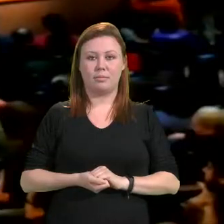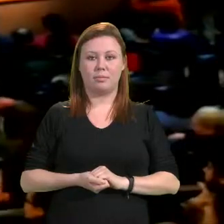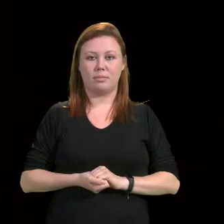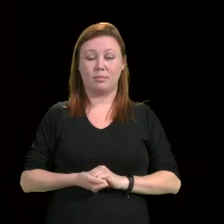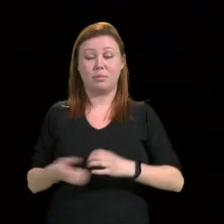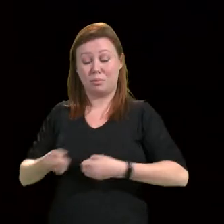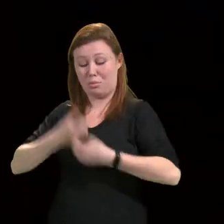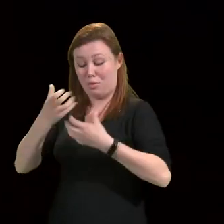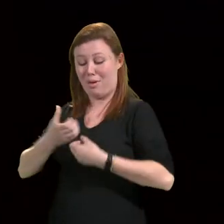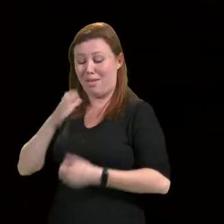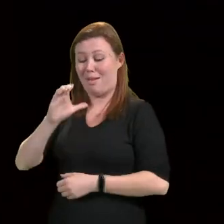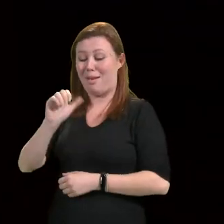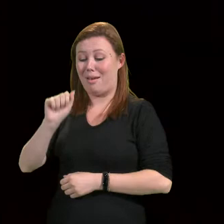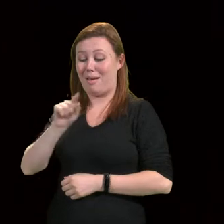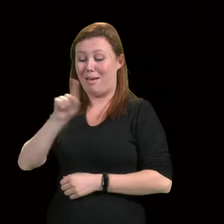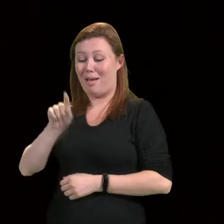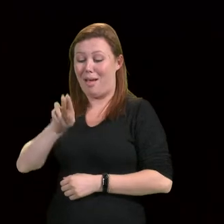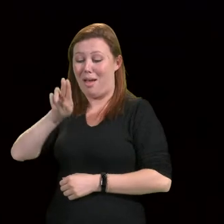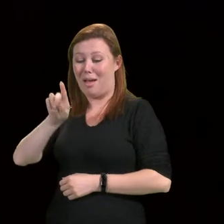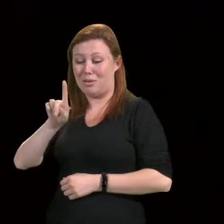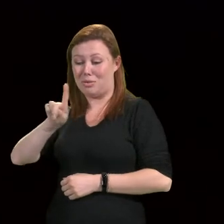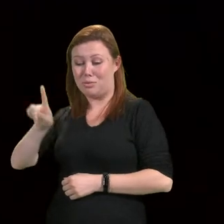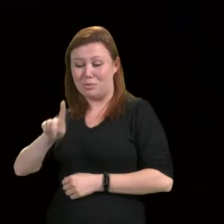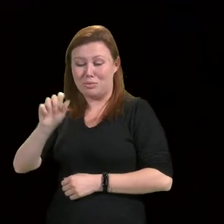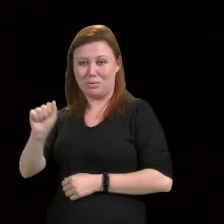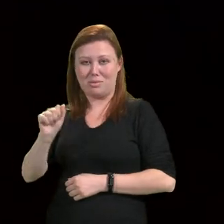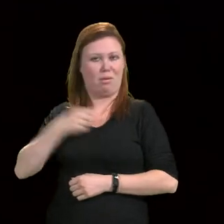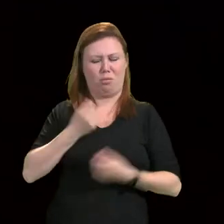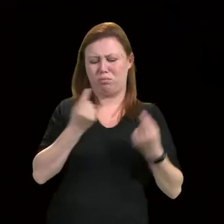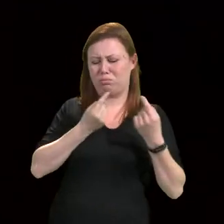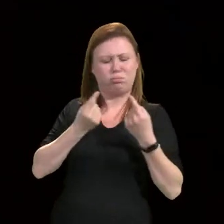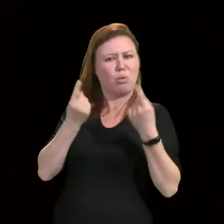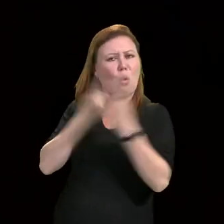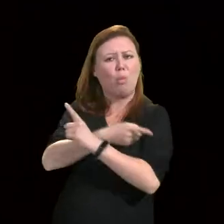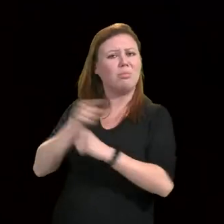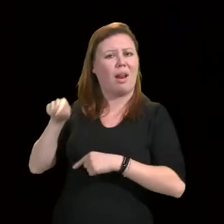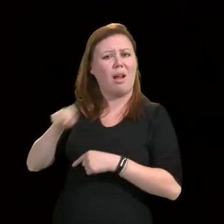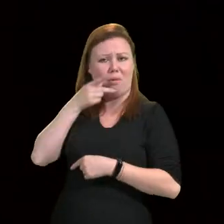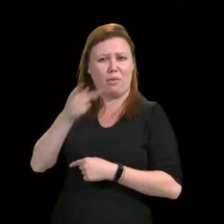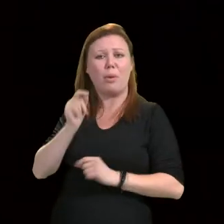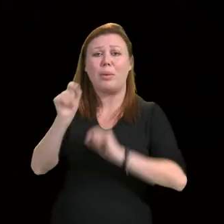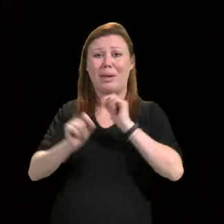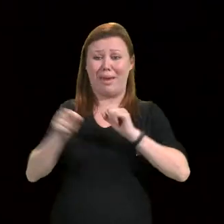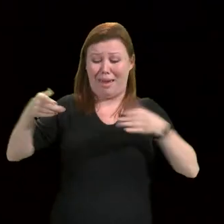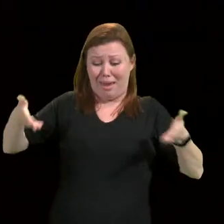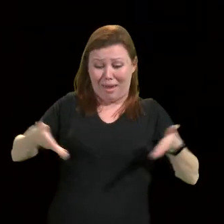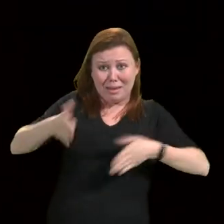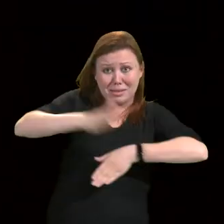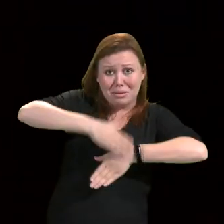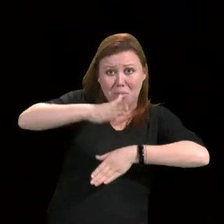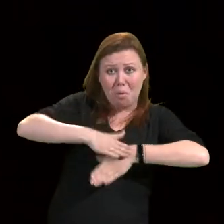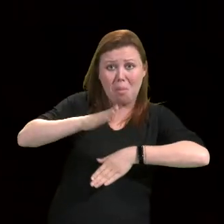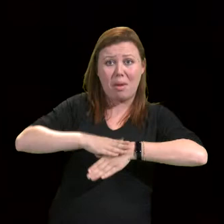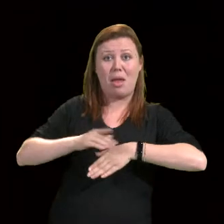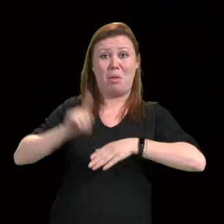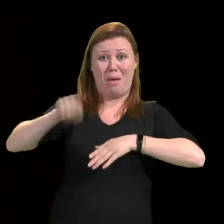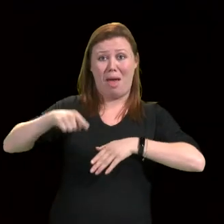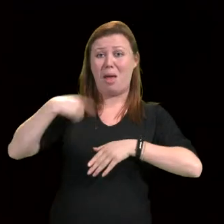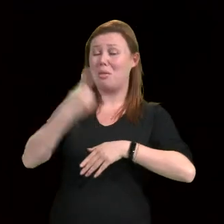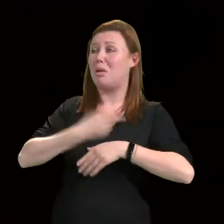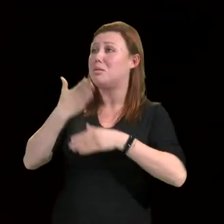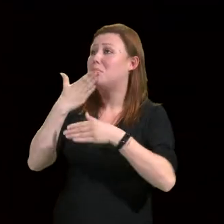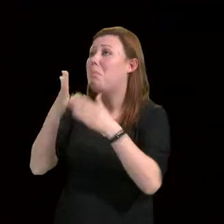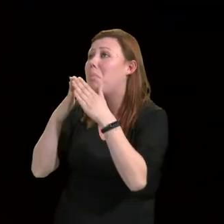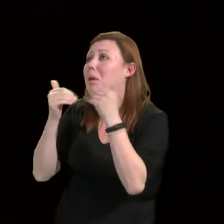Contrariando o poeta Cazuza, nós entendemos que esse momento não é o momento de pedirmos